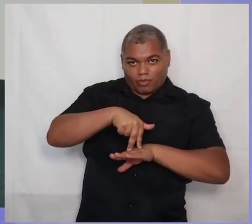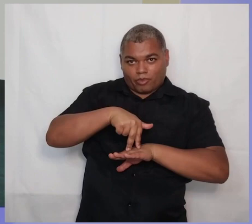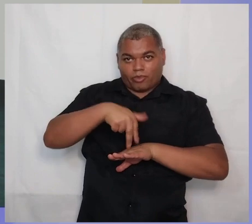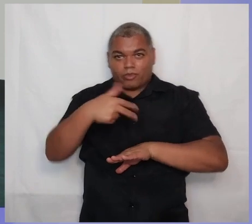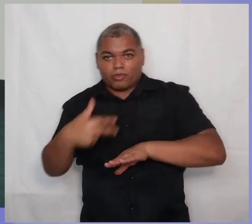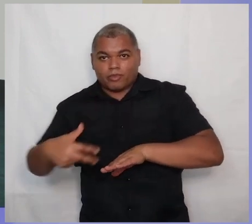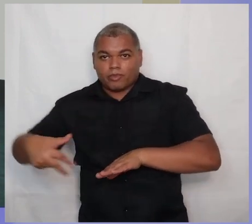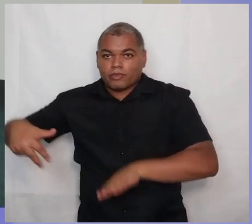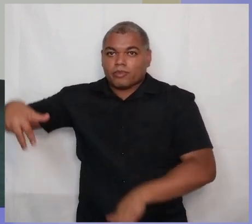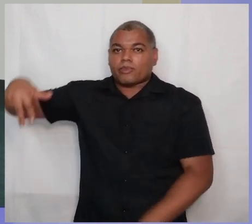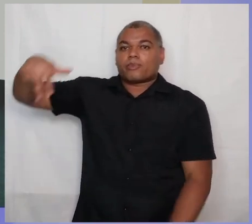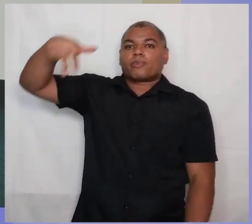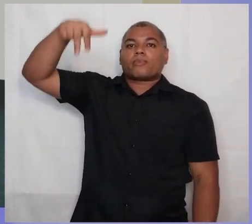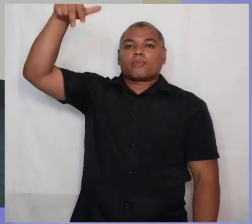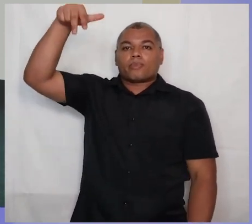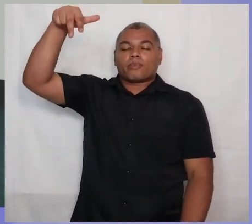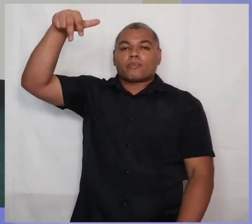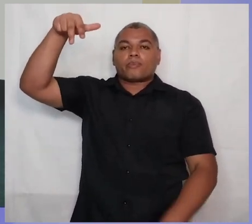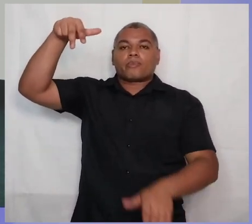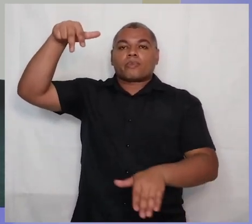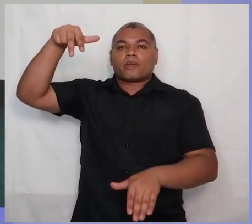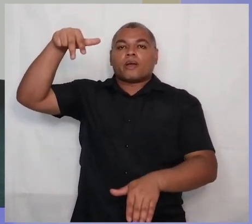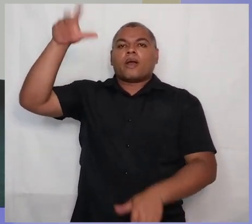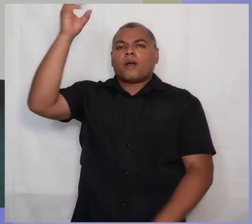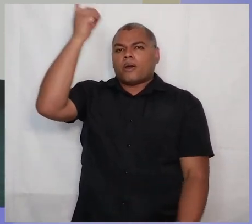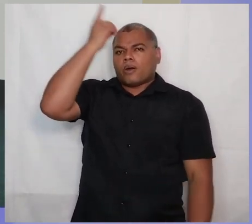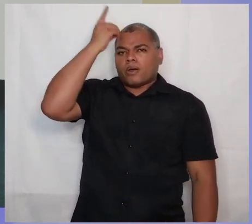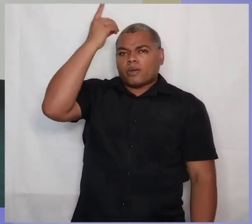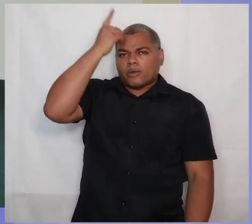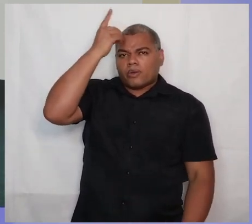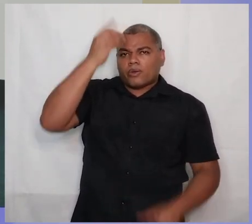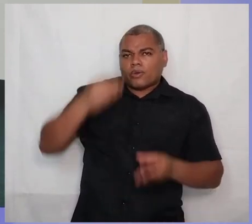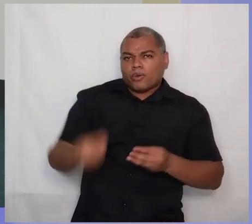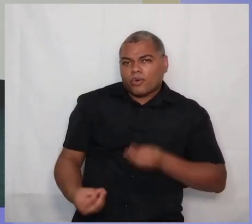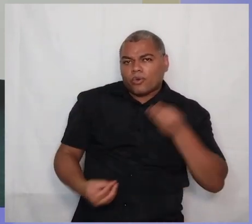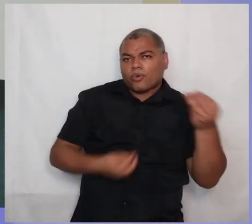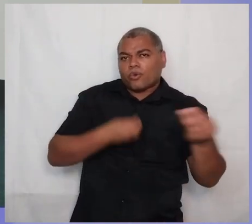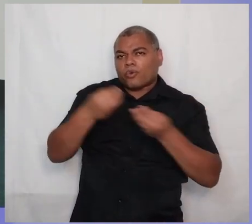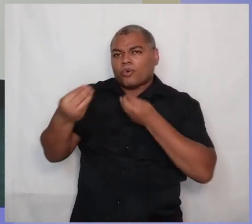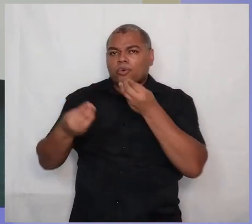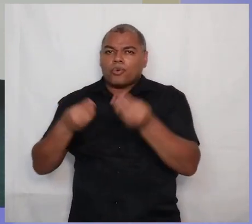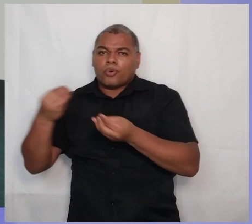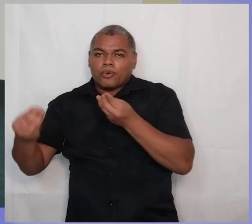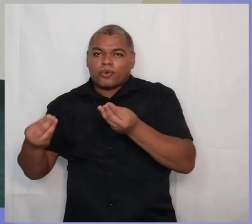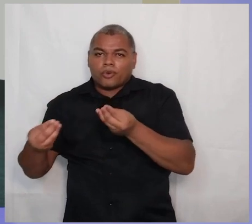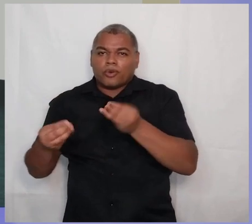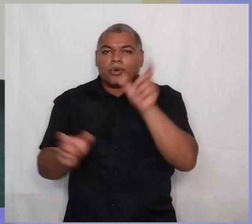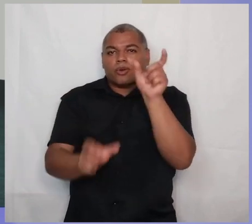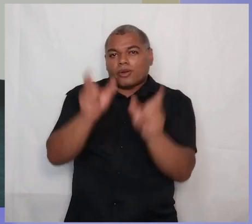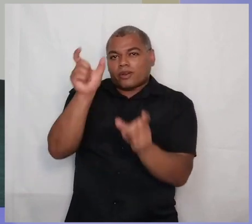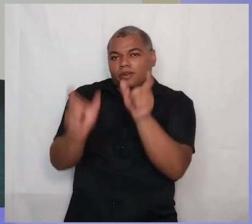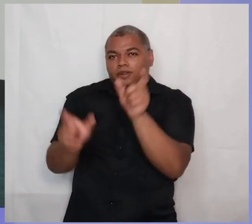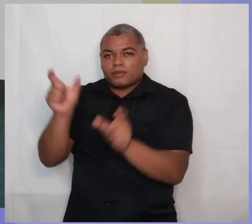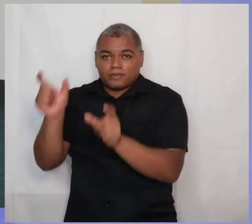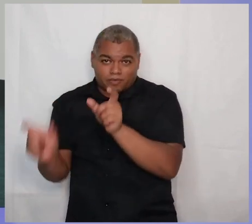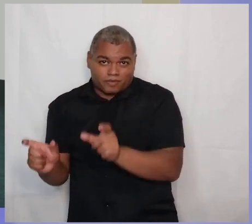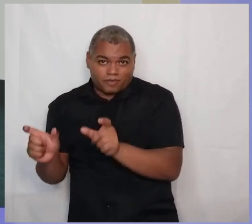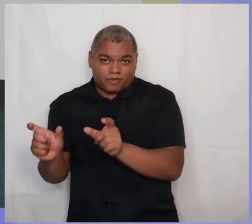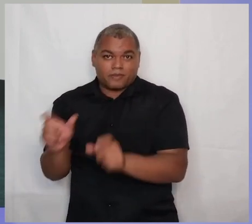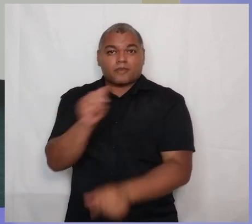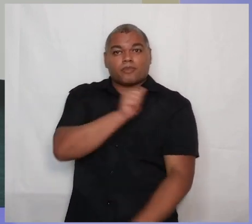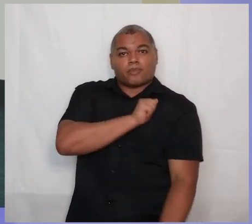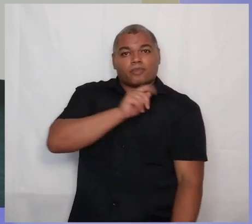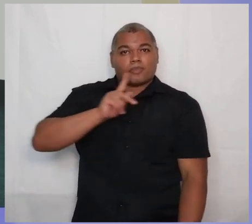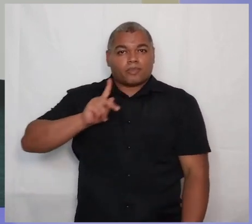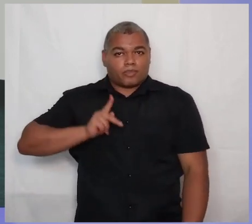mesmo, concedeu, deu, presenteou uns para apóstolos, outros para